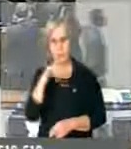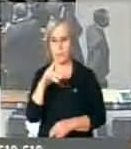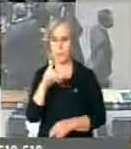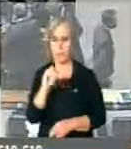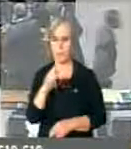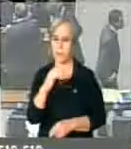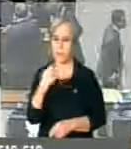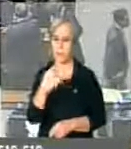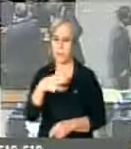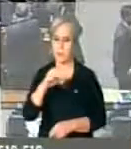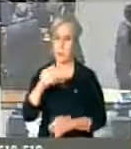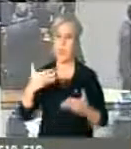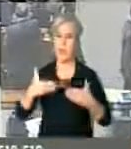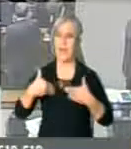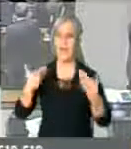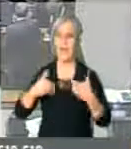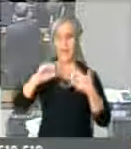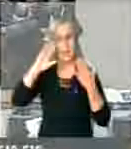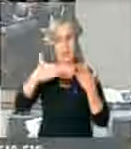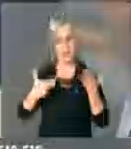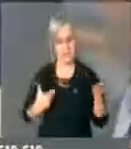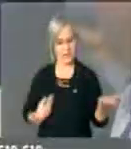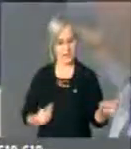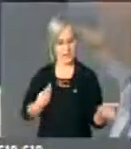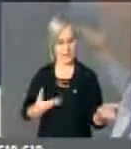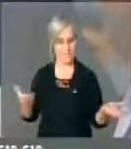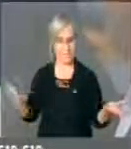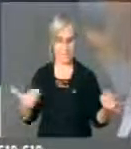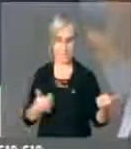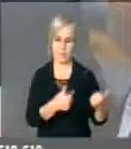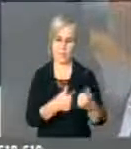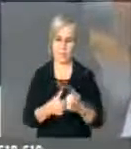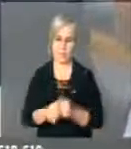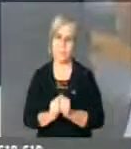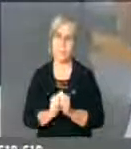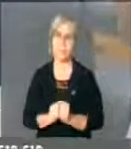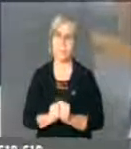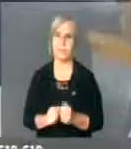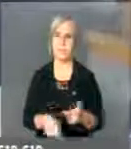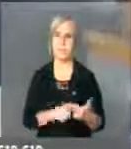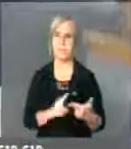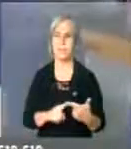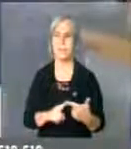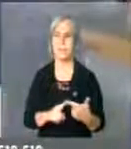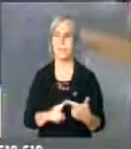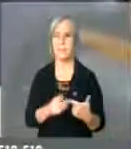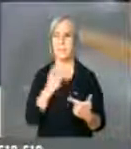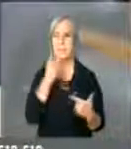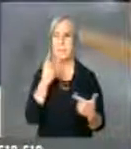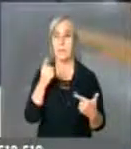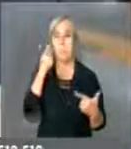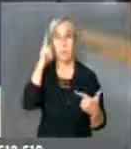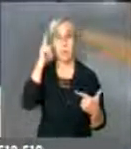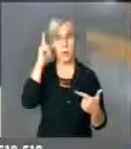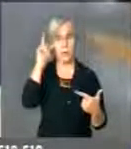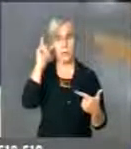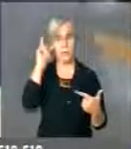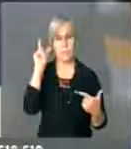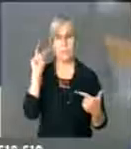Ayubi, uma alegria, uma honra tê-lo aqui, uma satisfação. Segundo, dizer que ontem